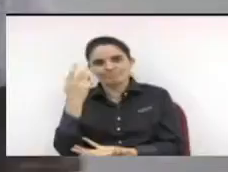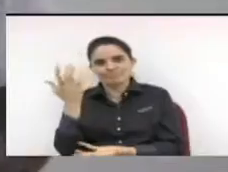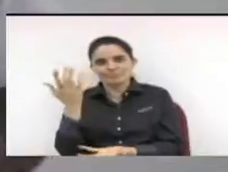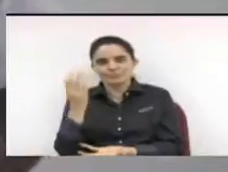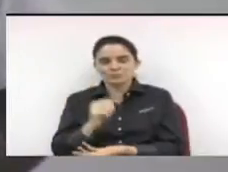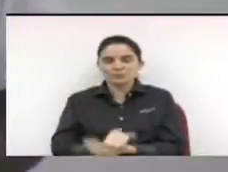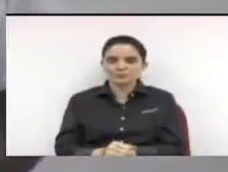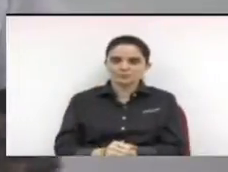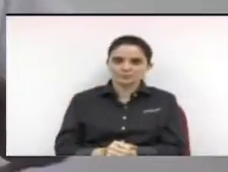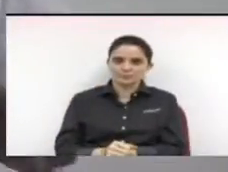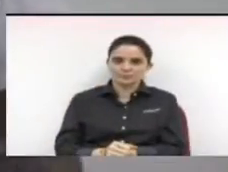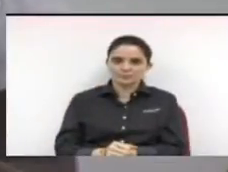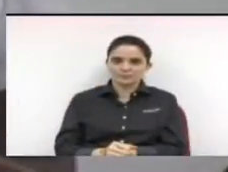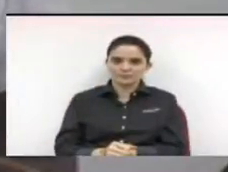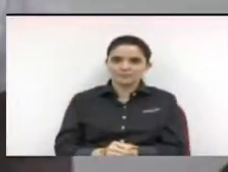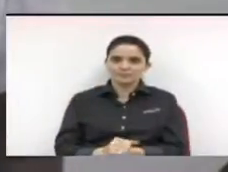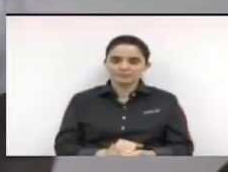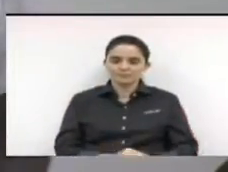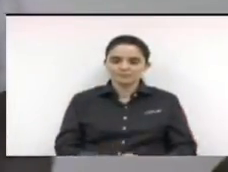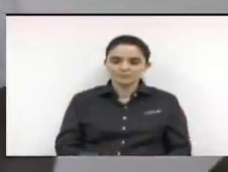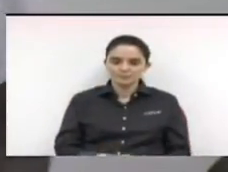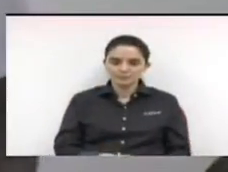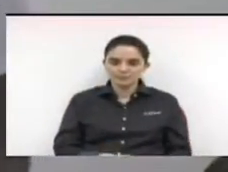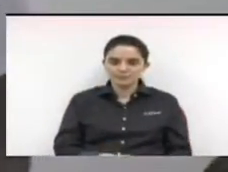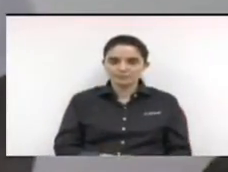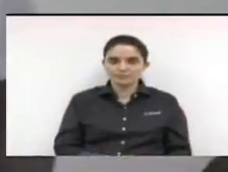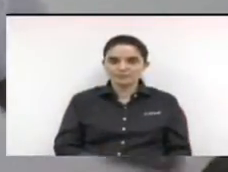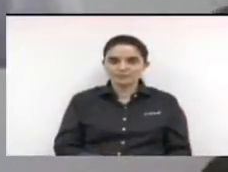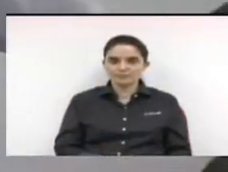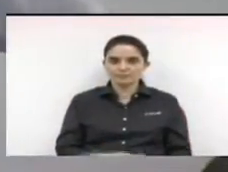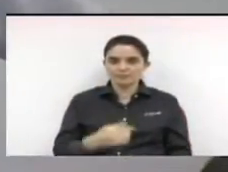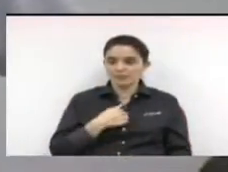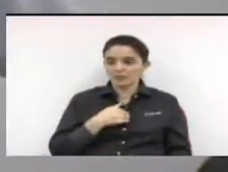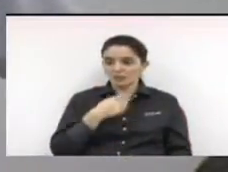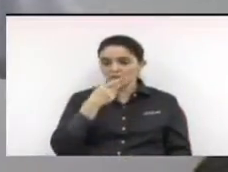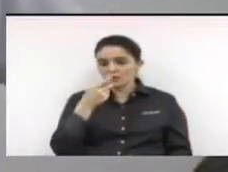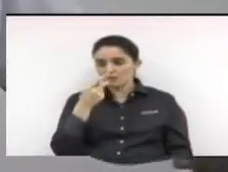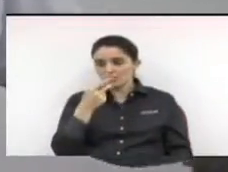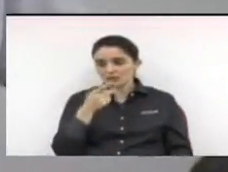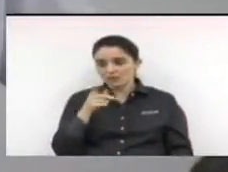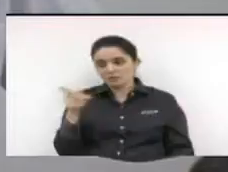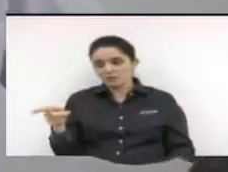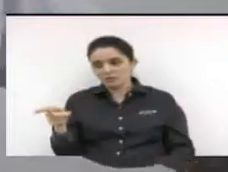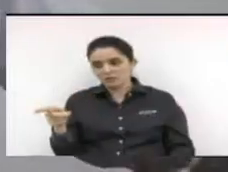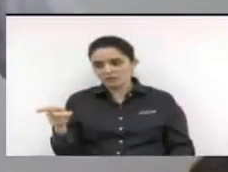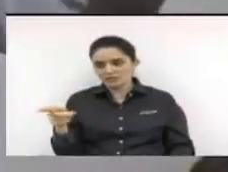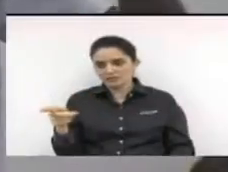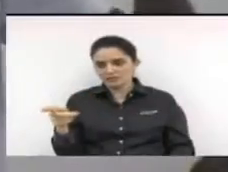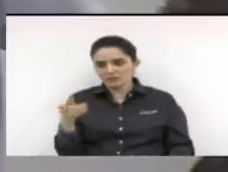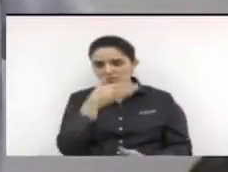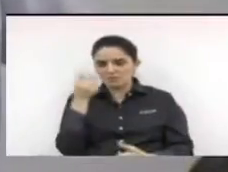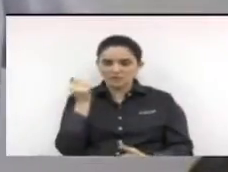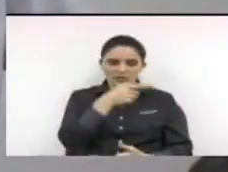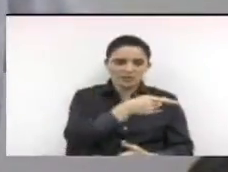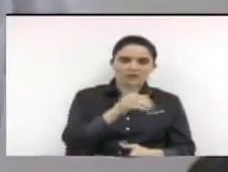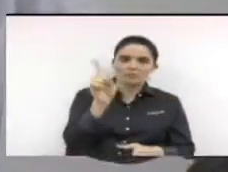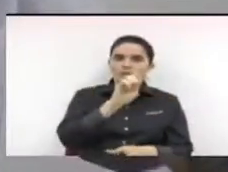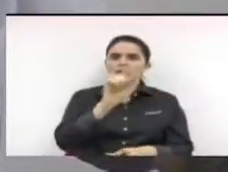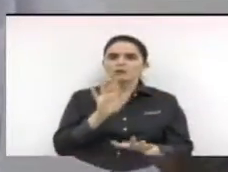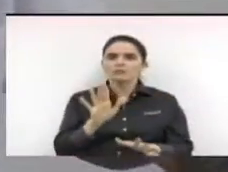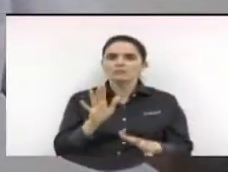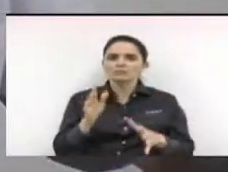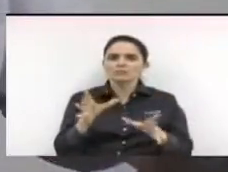discurso, o discurso é o de sempre. Critica esse para encobrir aquele. Gente, vamos olhar de frente